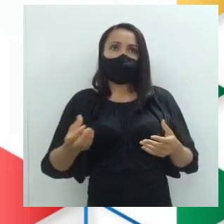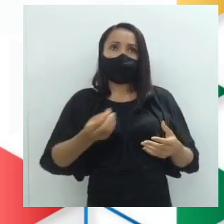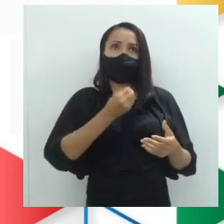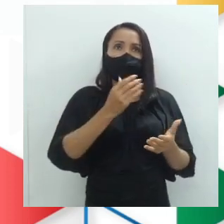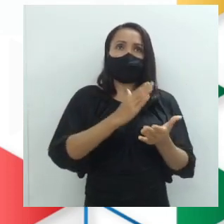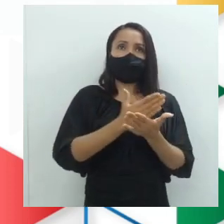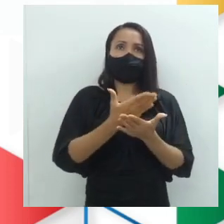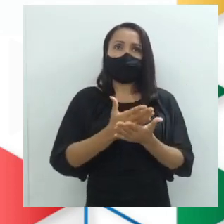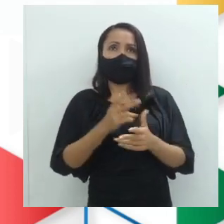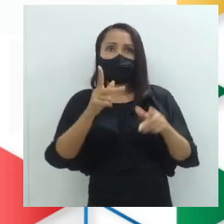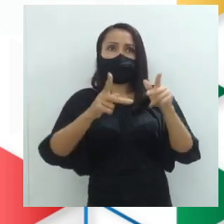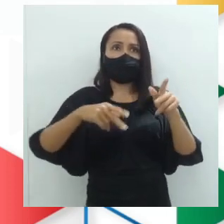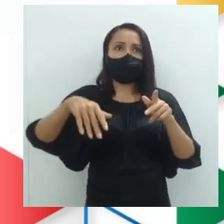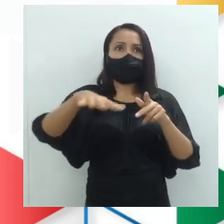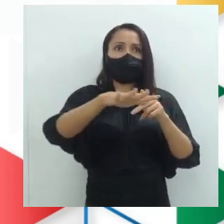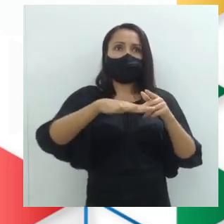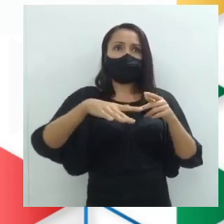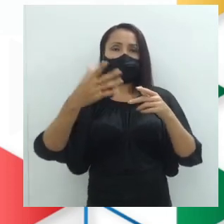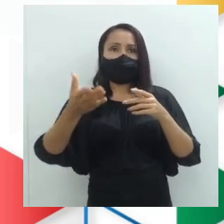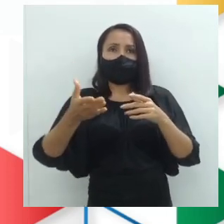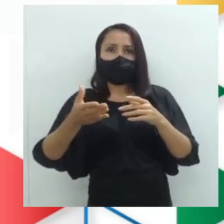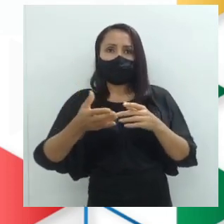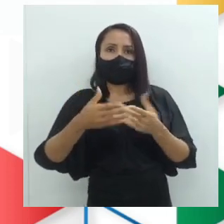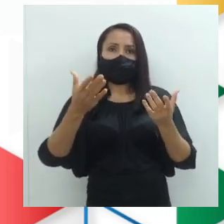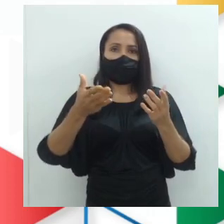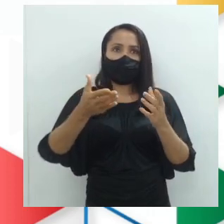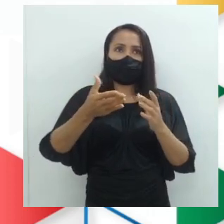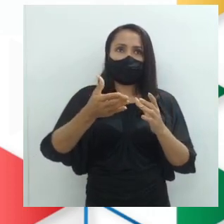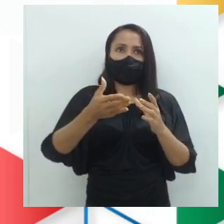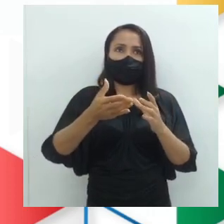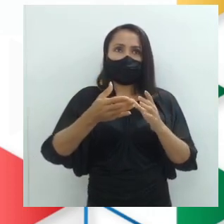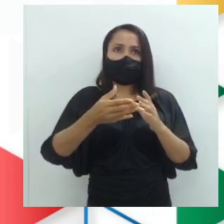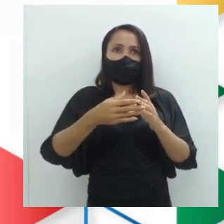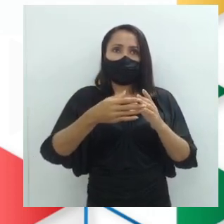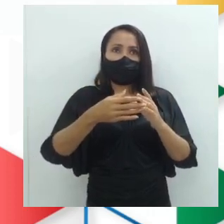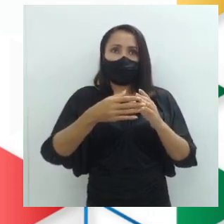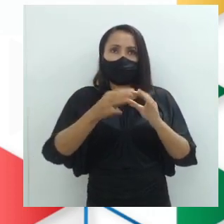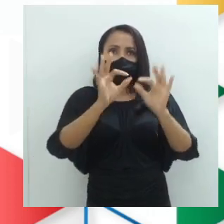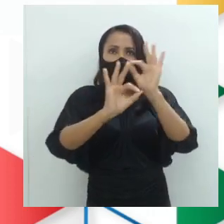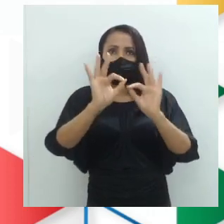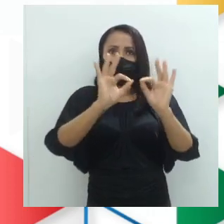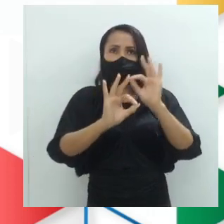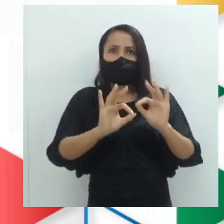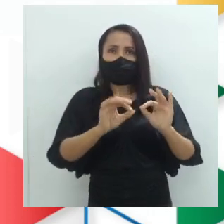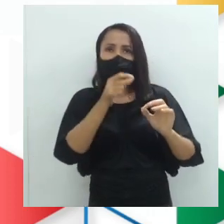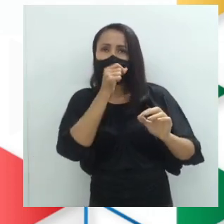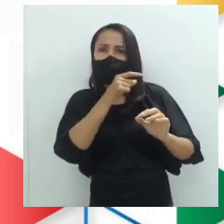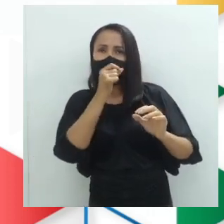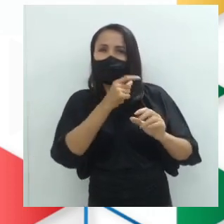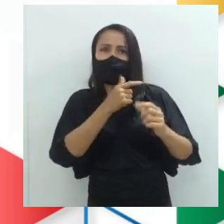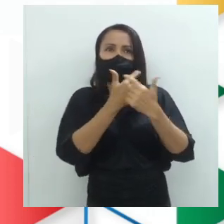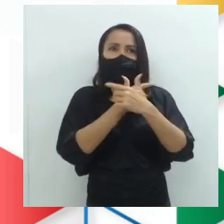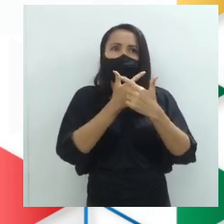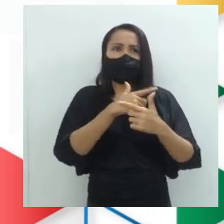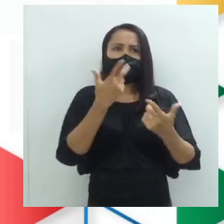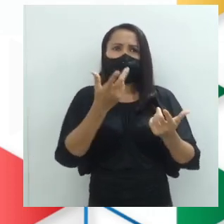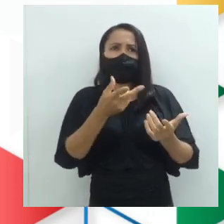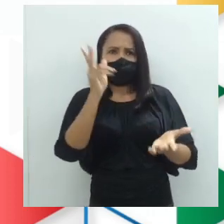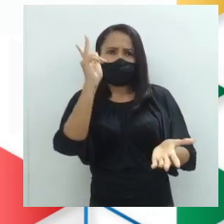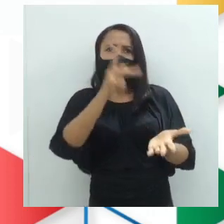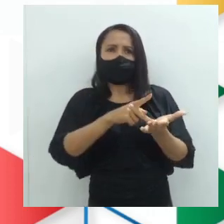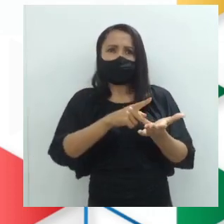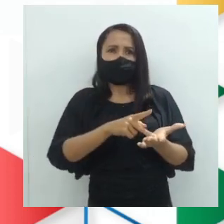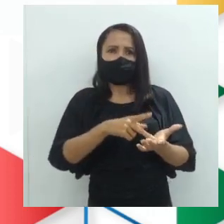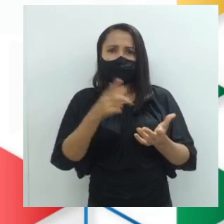formas populares de dar indiretas e construir ironias. Como, por exemplo, olhem só essa. É verdade. Essa